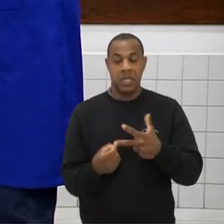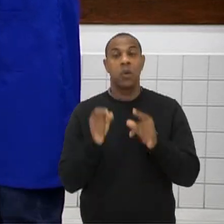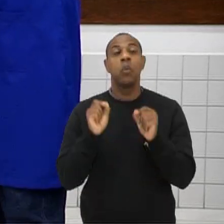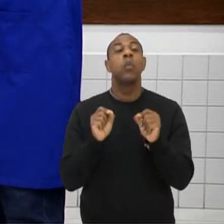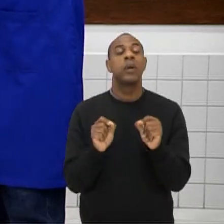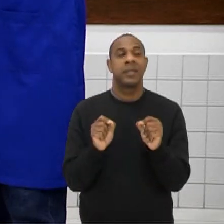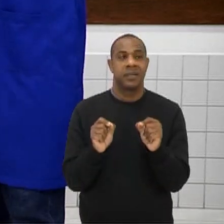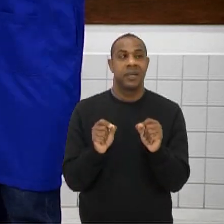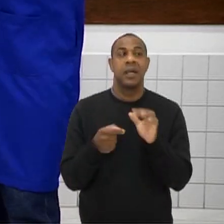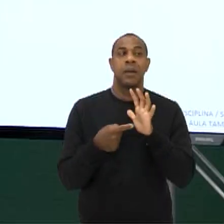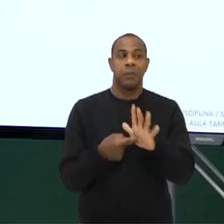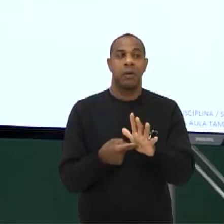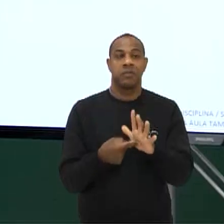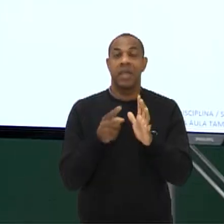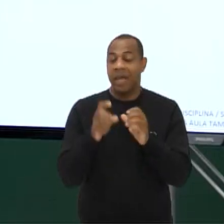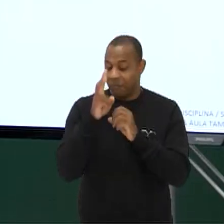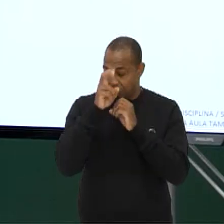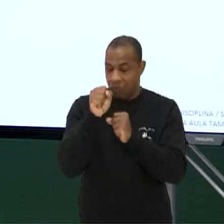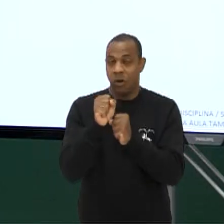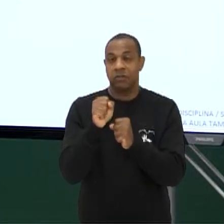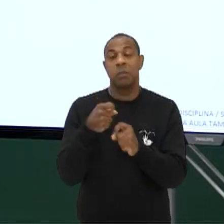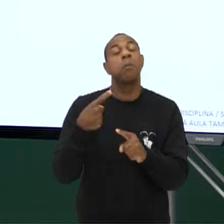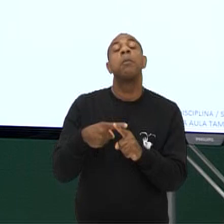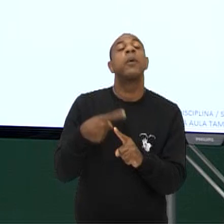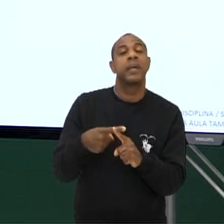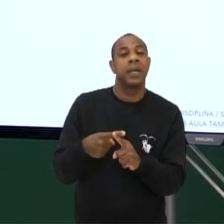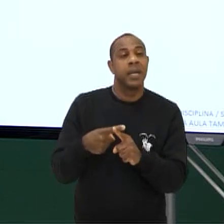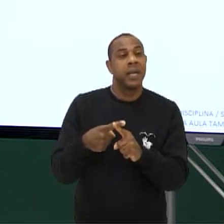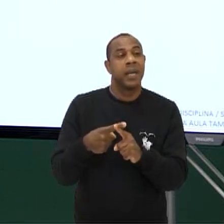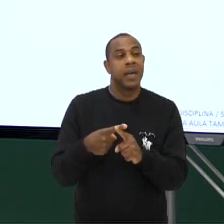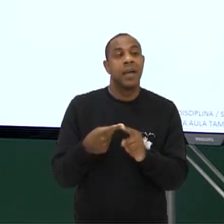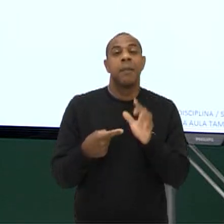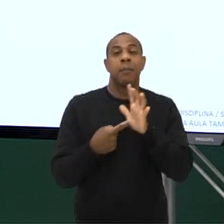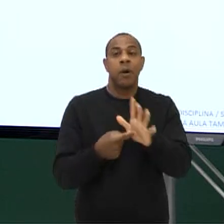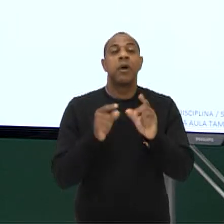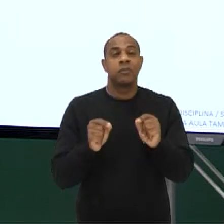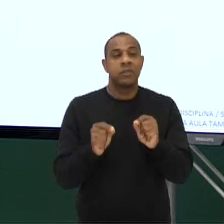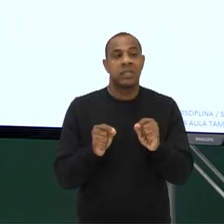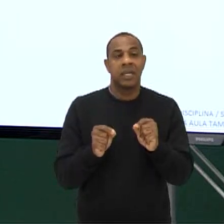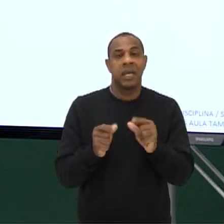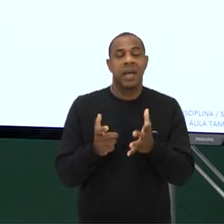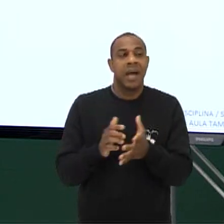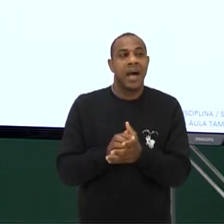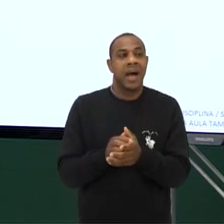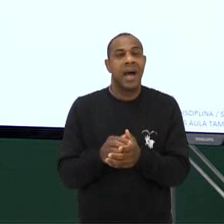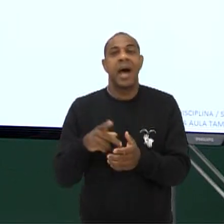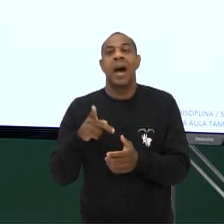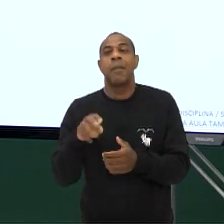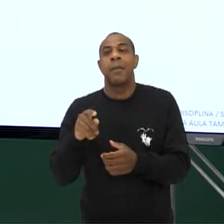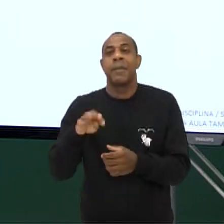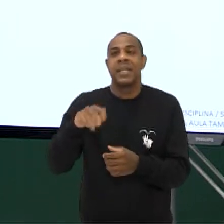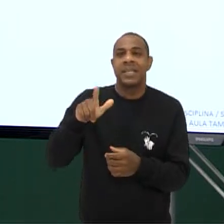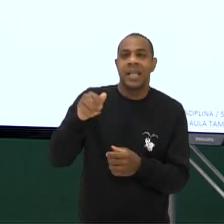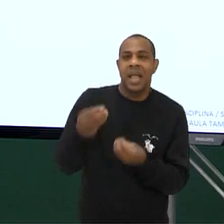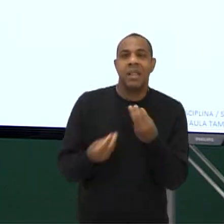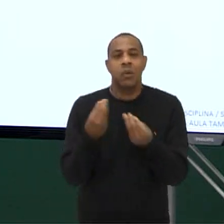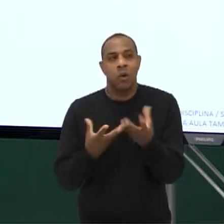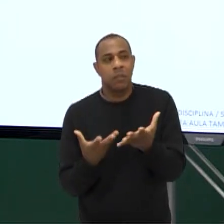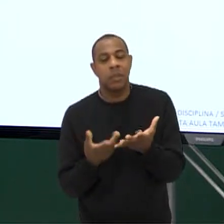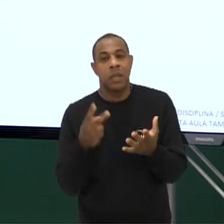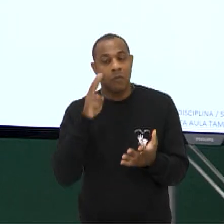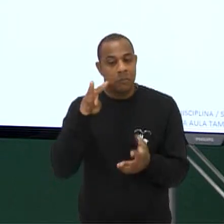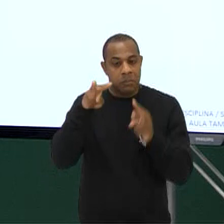questão Bastante forte Porque ele trabalha Com a parte Competenciabilidade Então a sua capacidade De muitas vezes